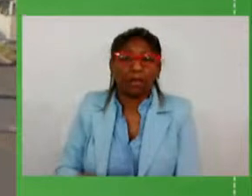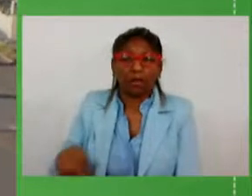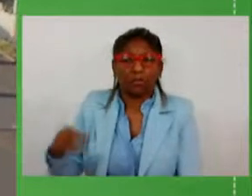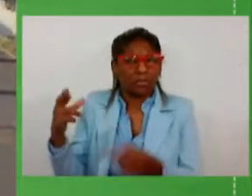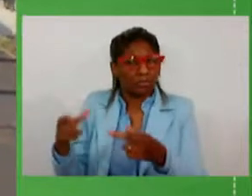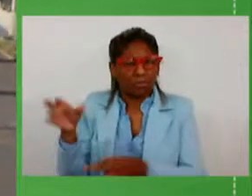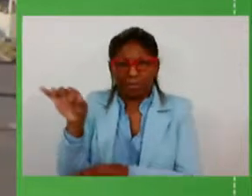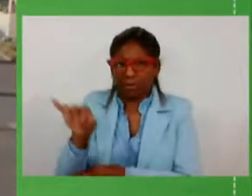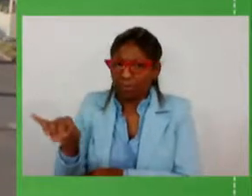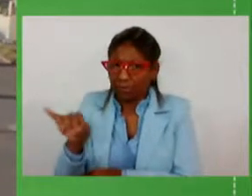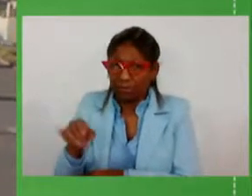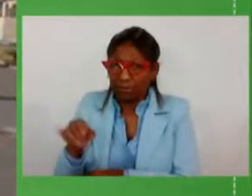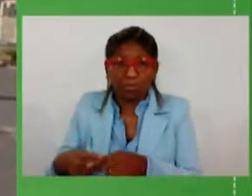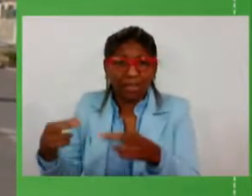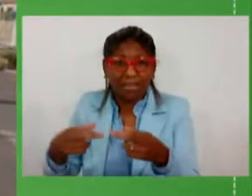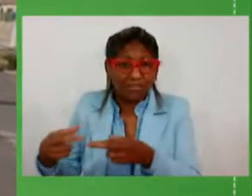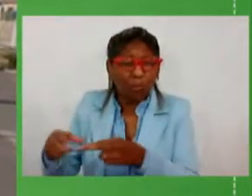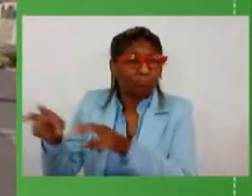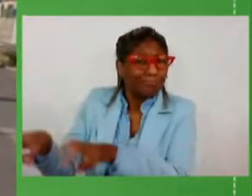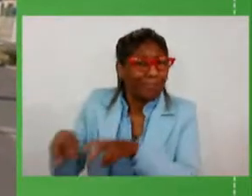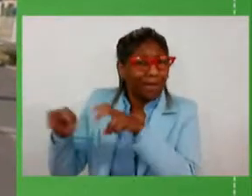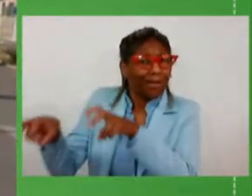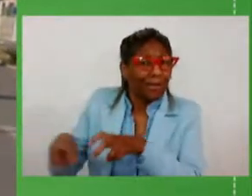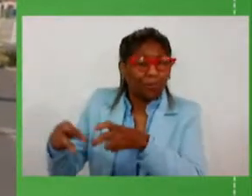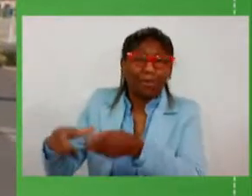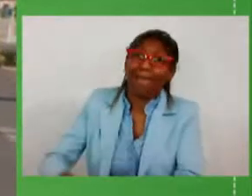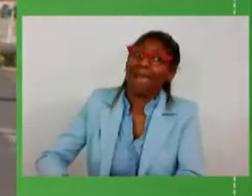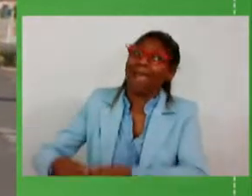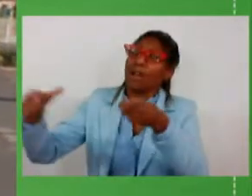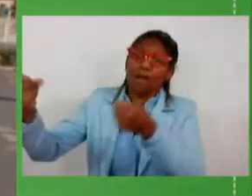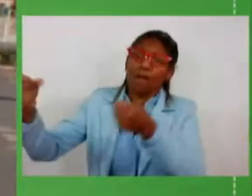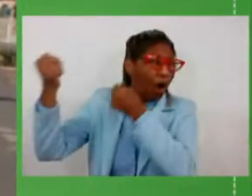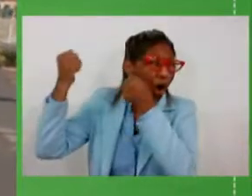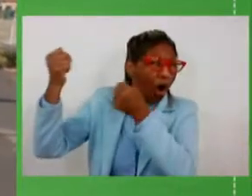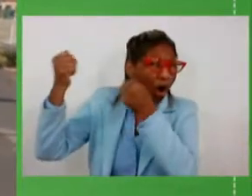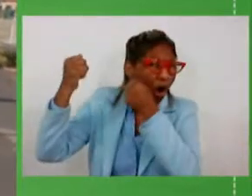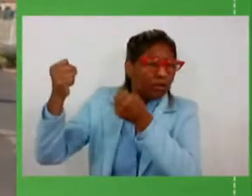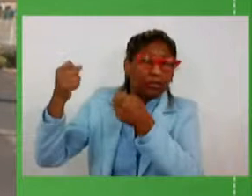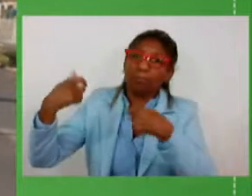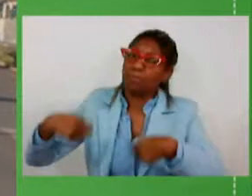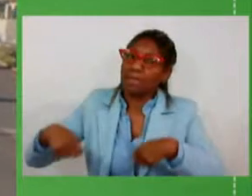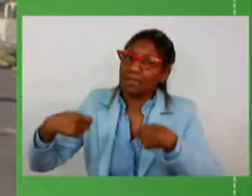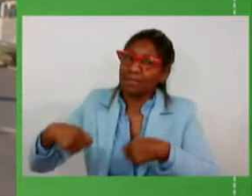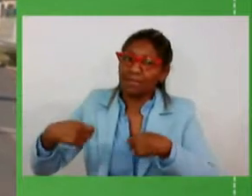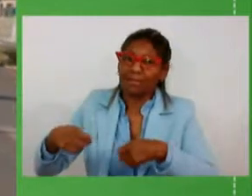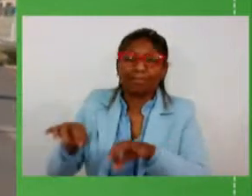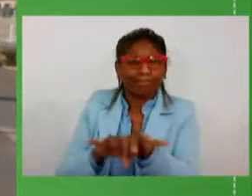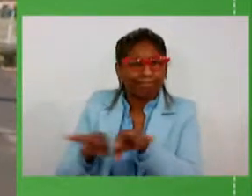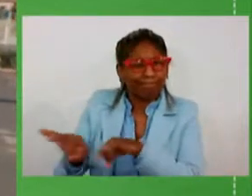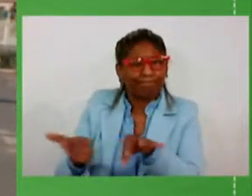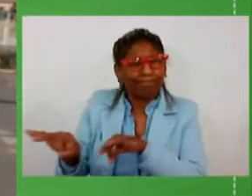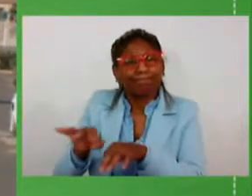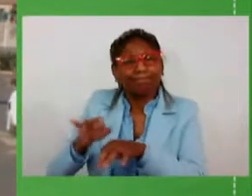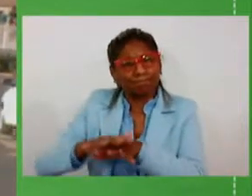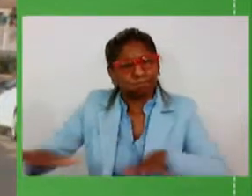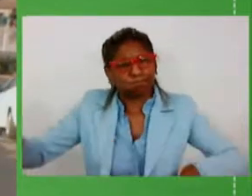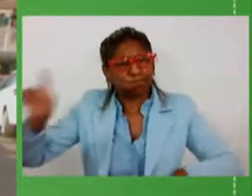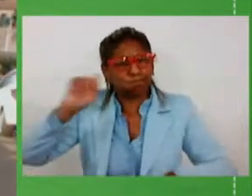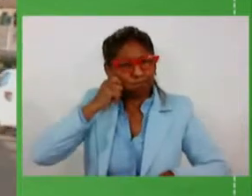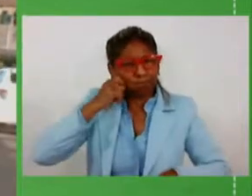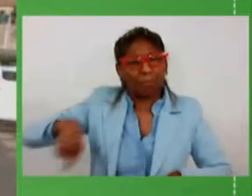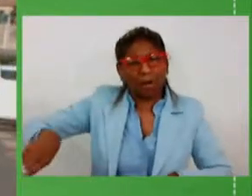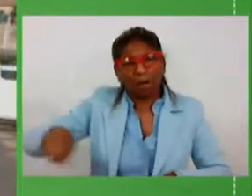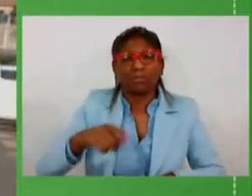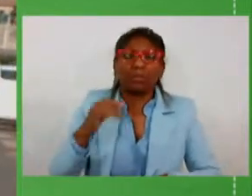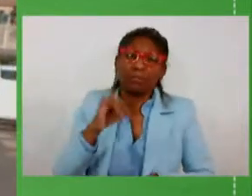porque a região agrícola é muito grande é forte então realmente para nós seria de grande valeria ter essa